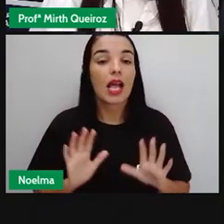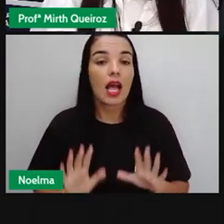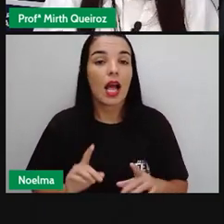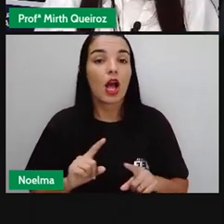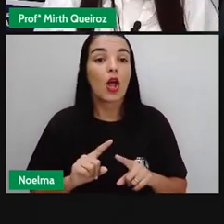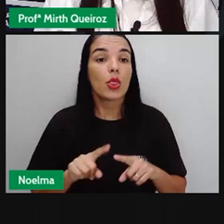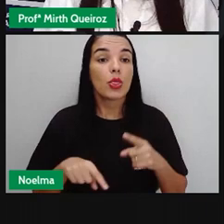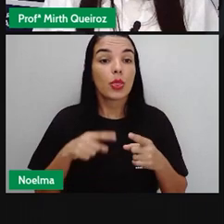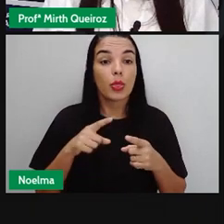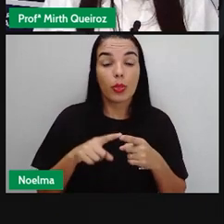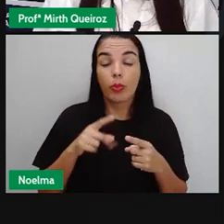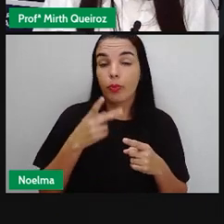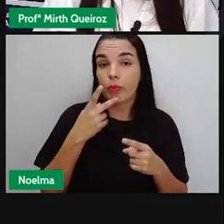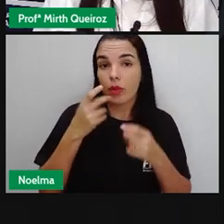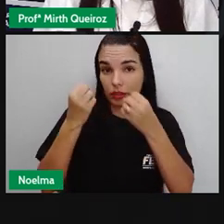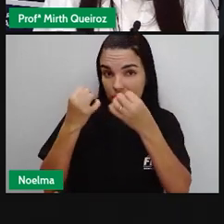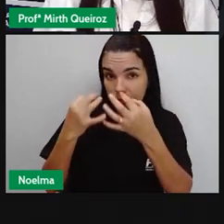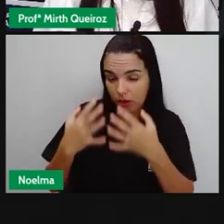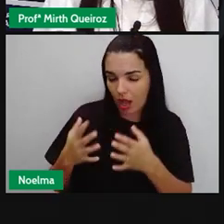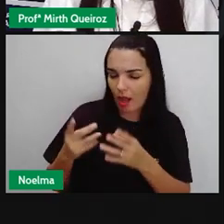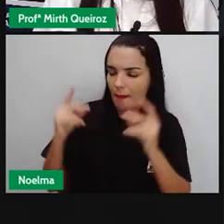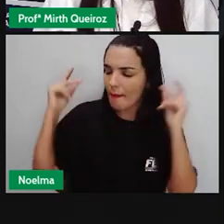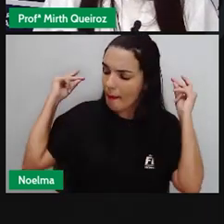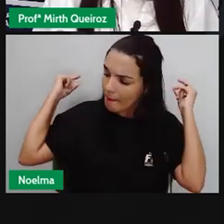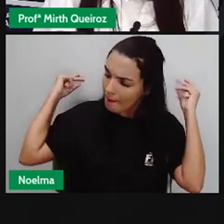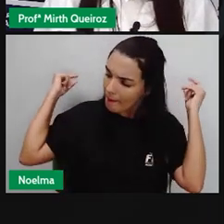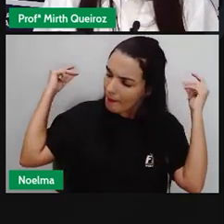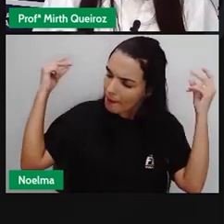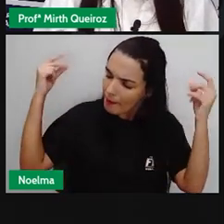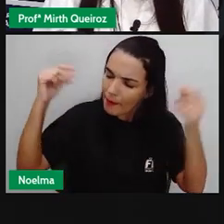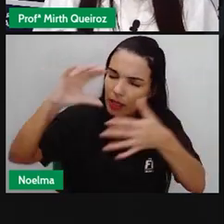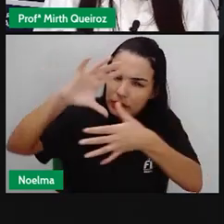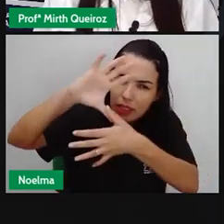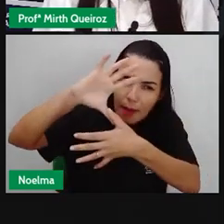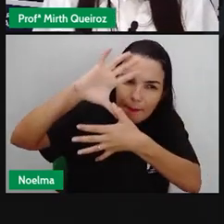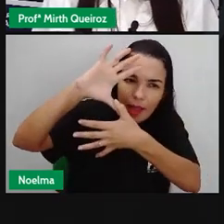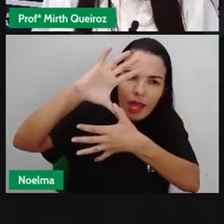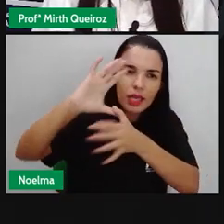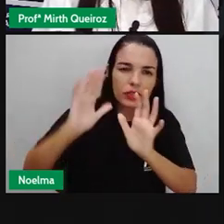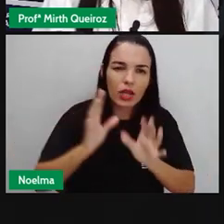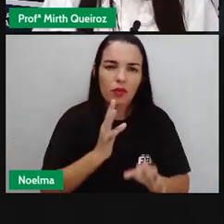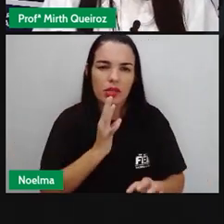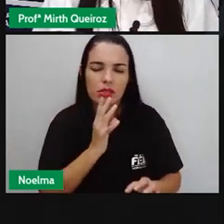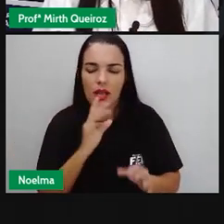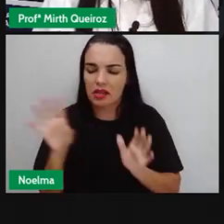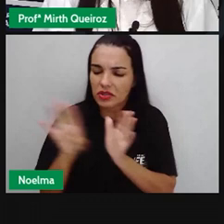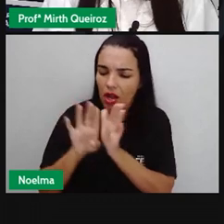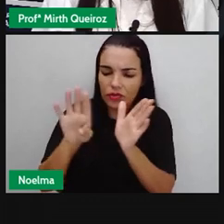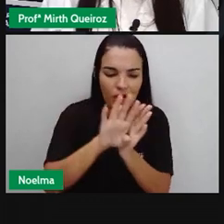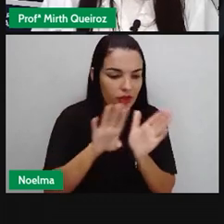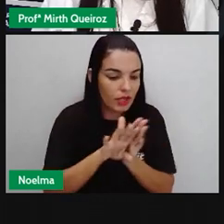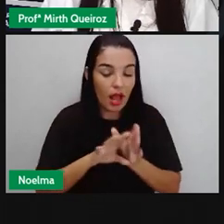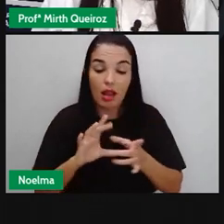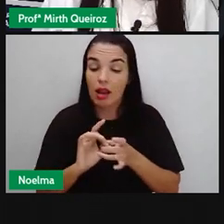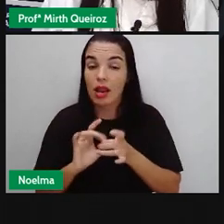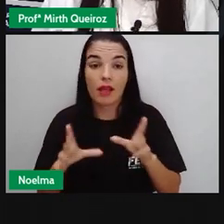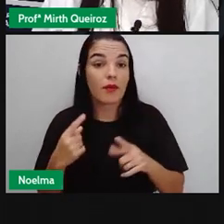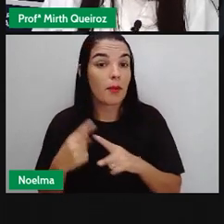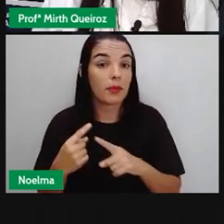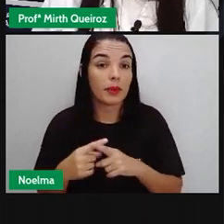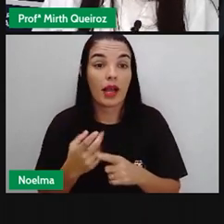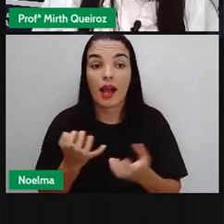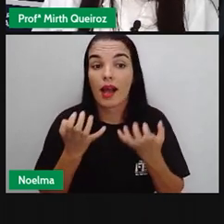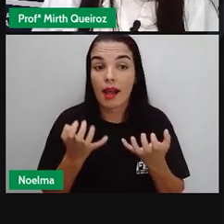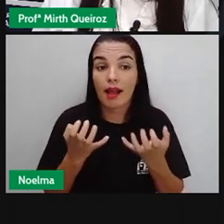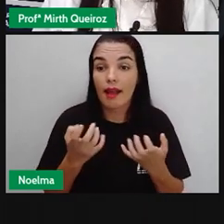Então, como a Pro já disse, já desde o descobrimento da América, essas imigrações eram de forma espontânea, porque essas pessoas